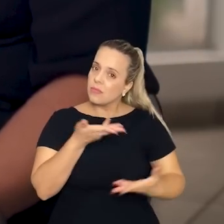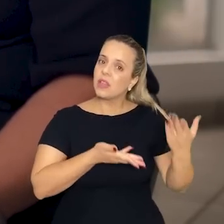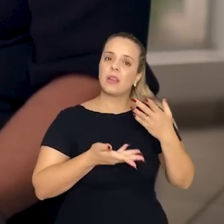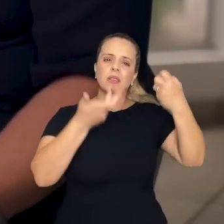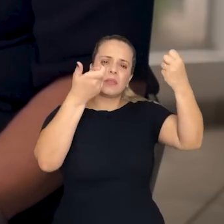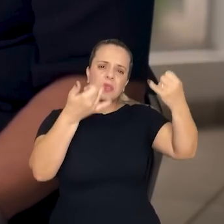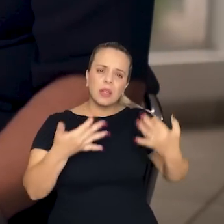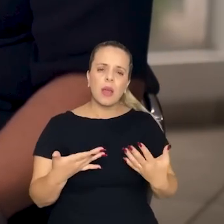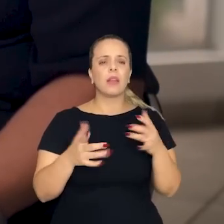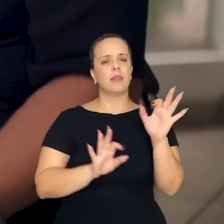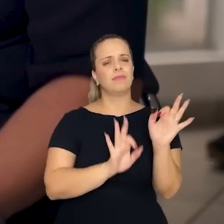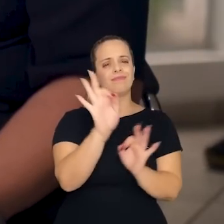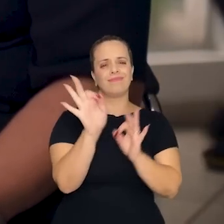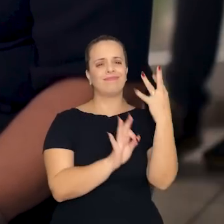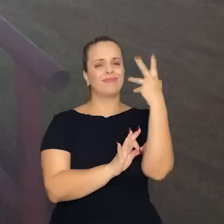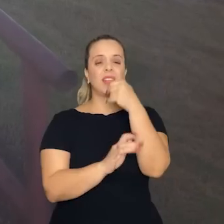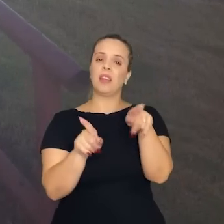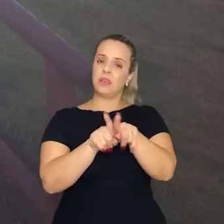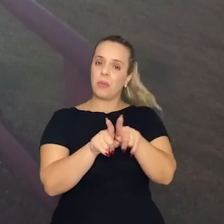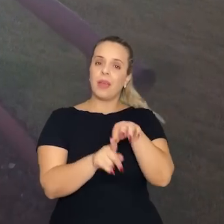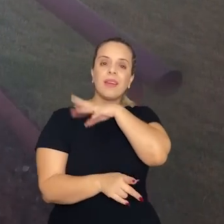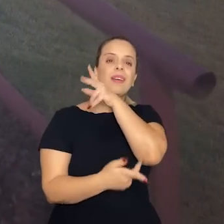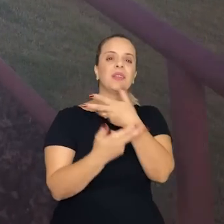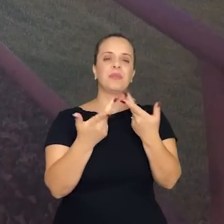caprichos, a relação de afeto com o animal.